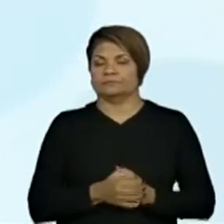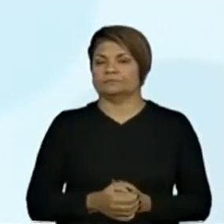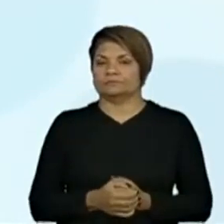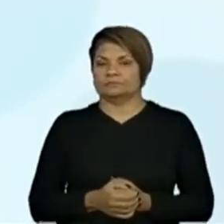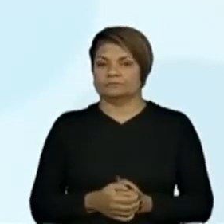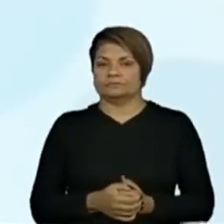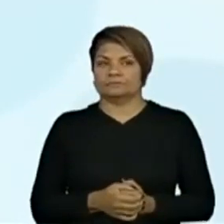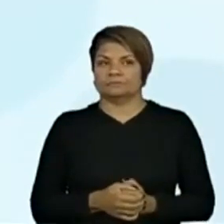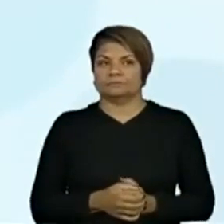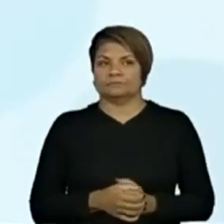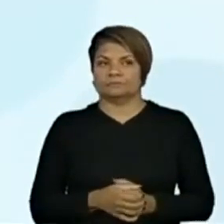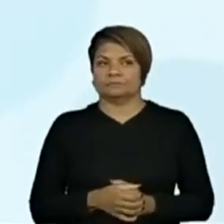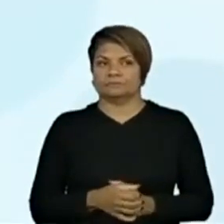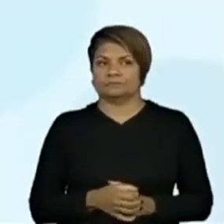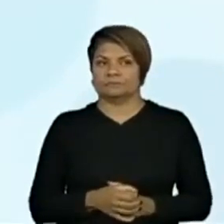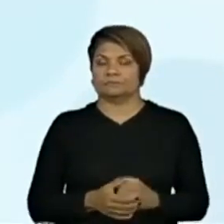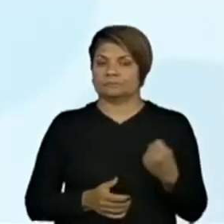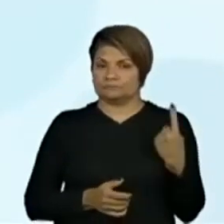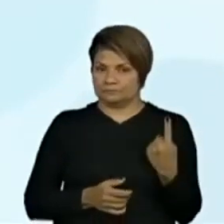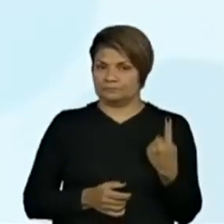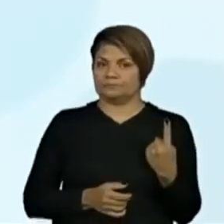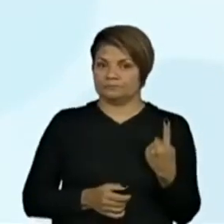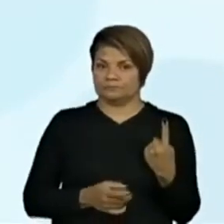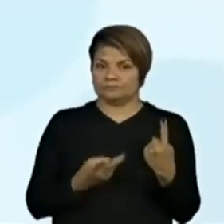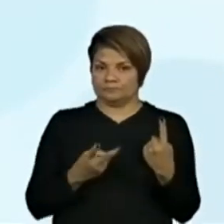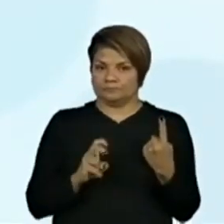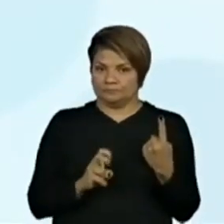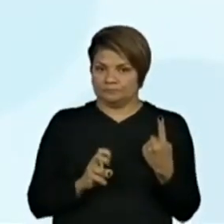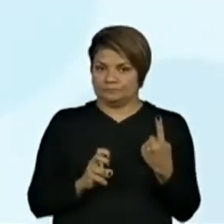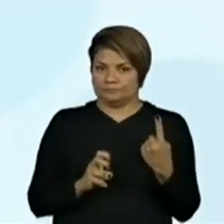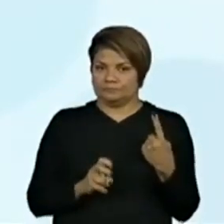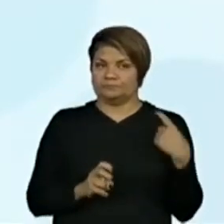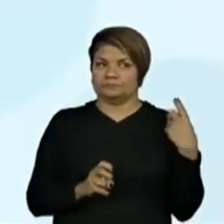Vamos lá. Uma moeda, 25 centavos.